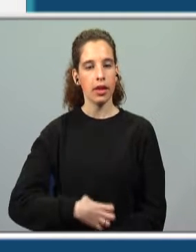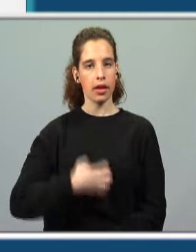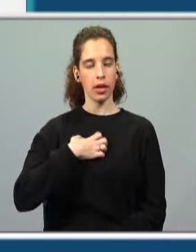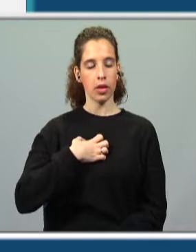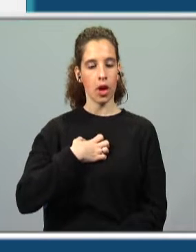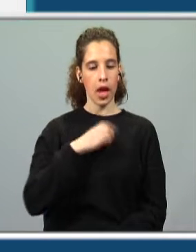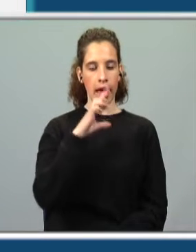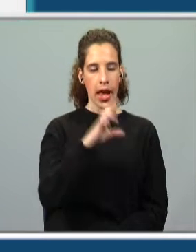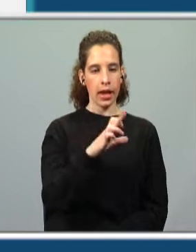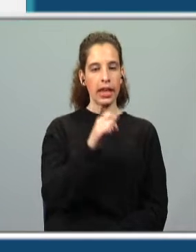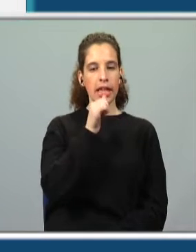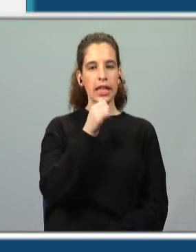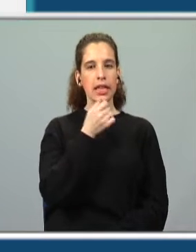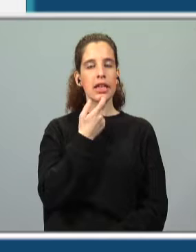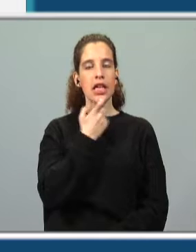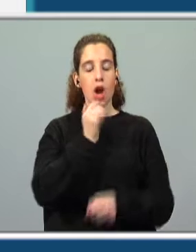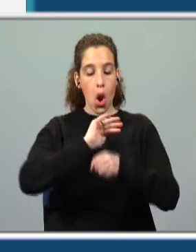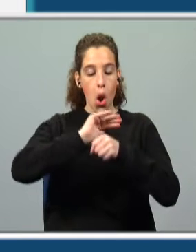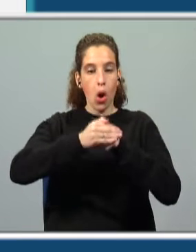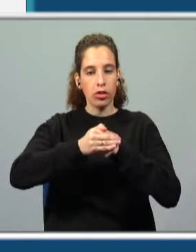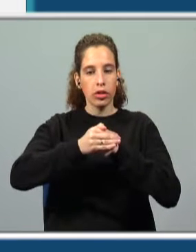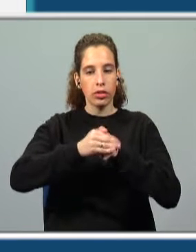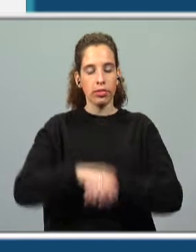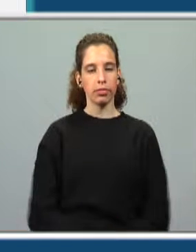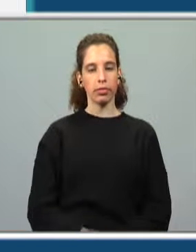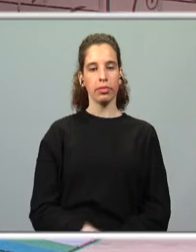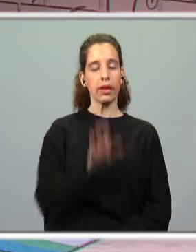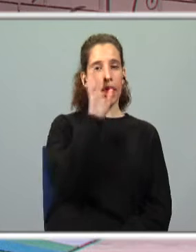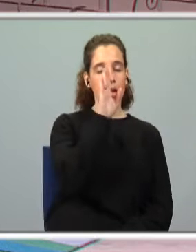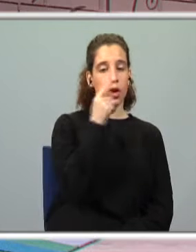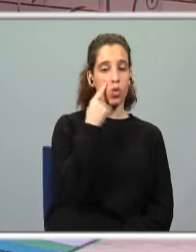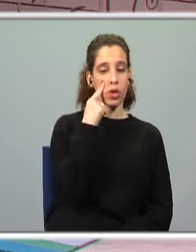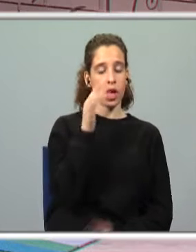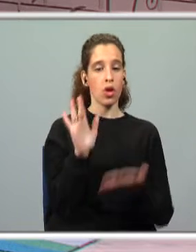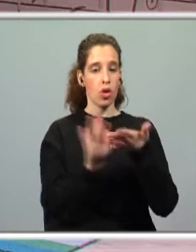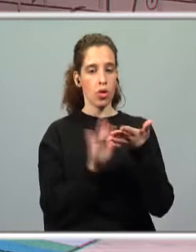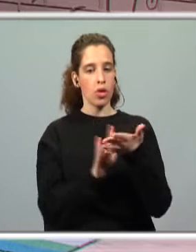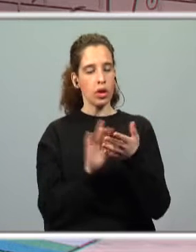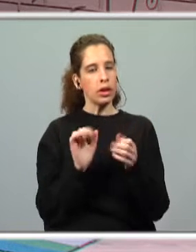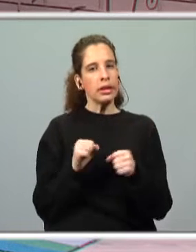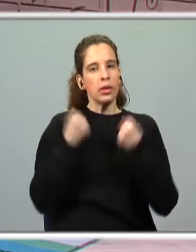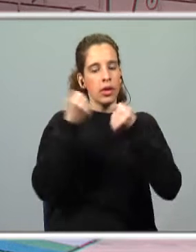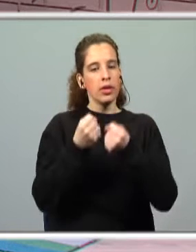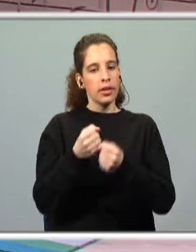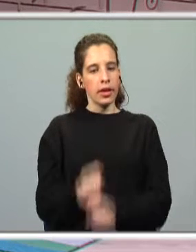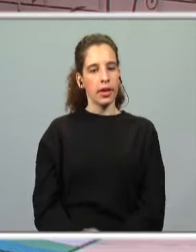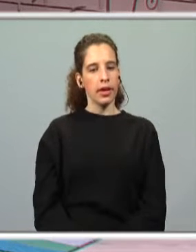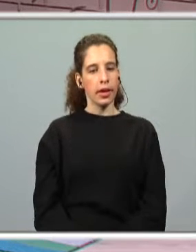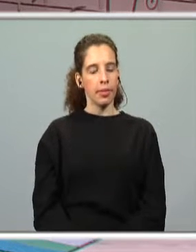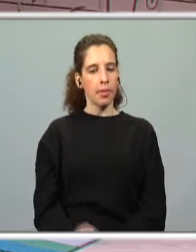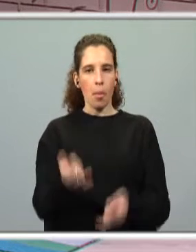de rocha. Se vocês conhecem a obra, conseguem imediatamente